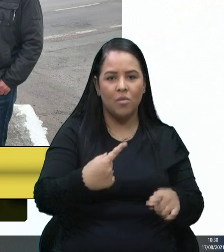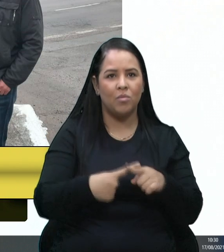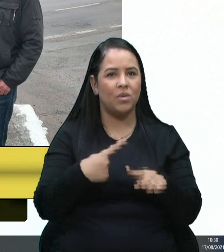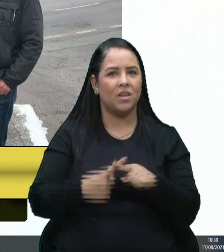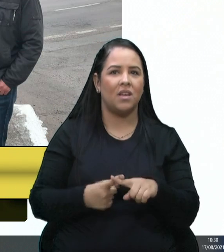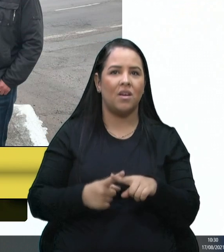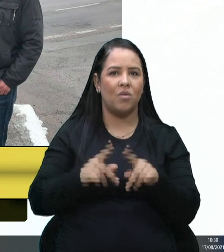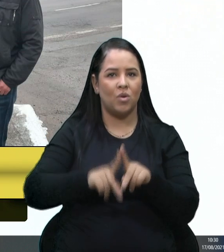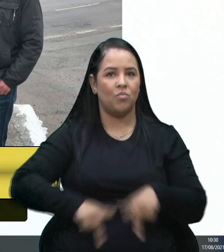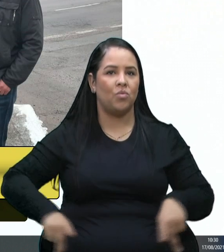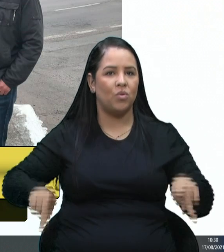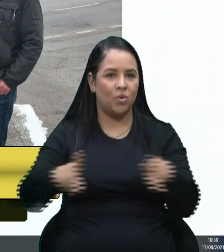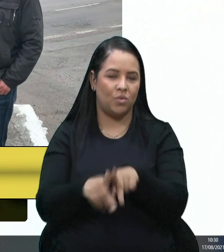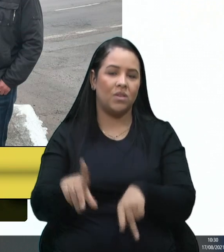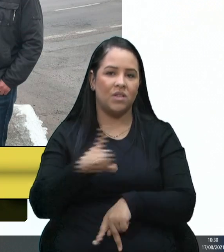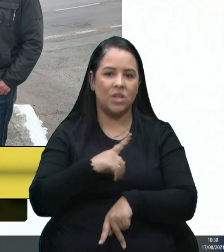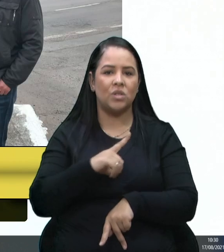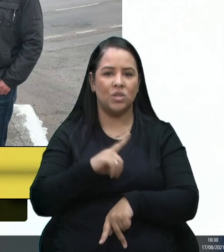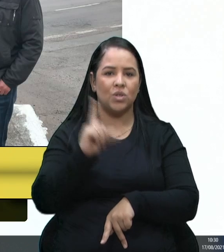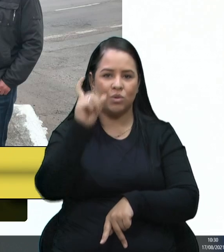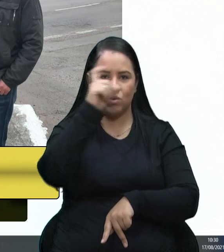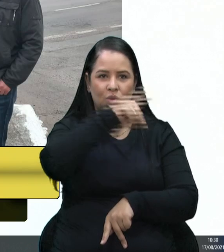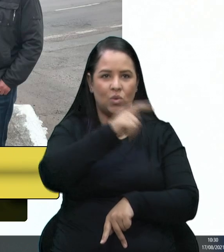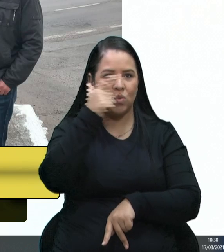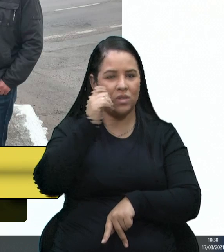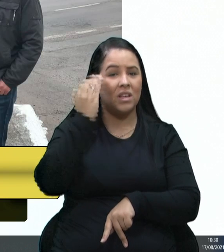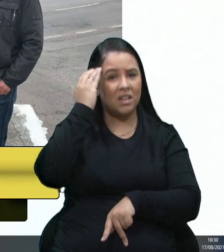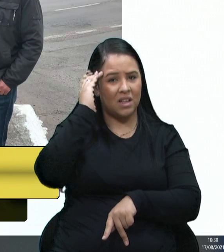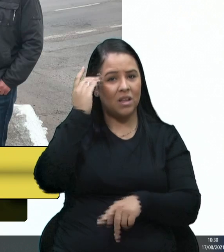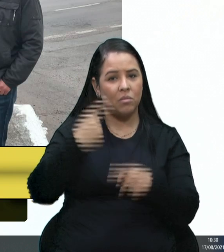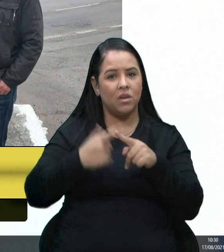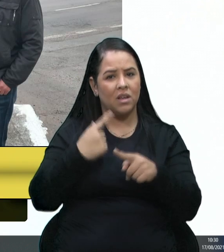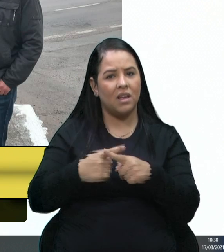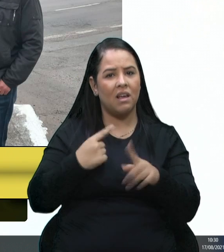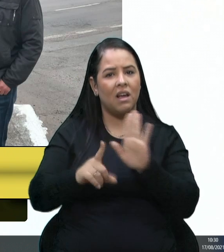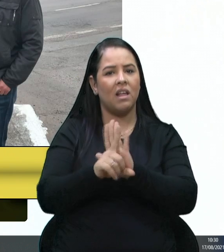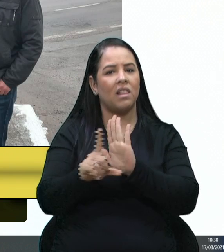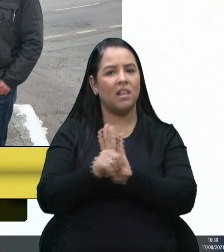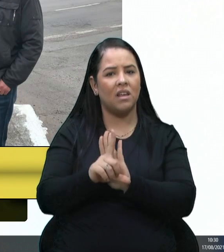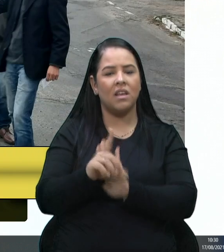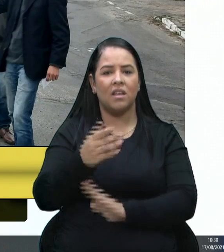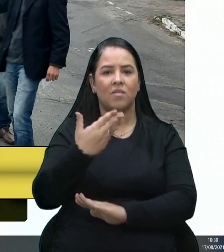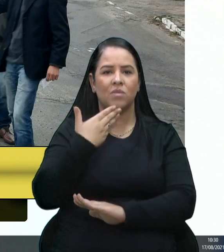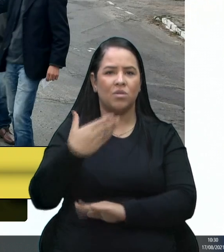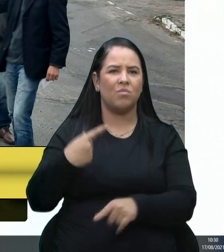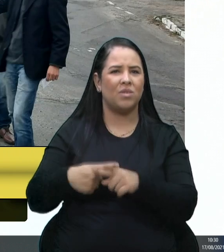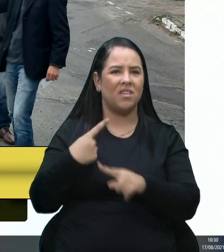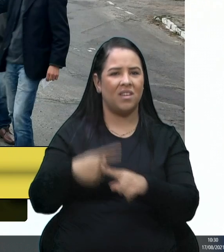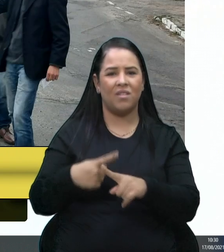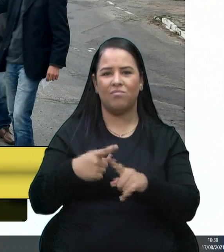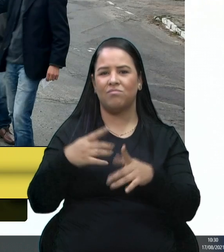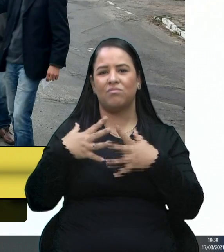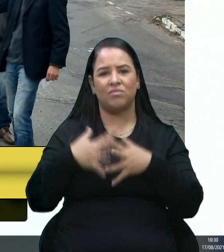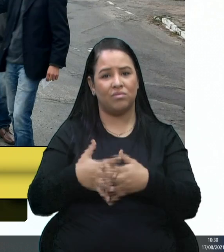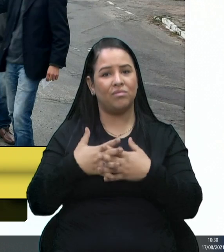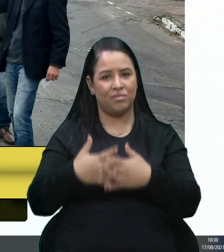entendimento, e além que também a população, muitos estão aclamando, que proporciona muita tranqueira no trânsito.